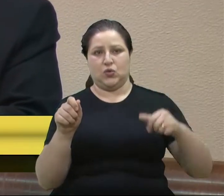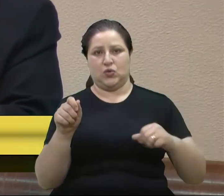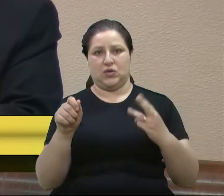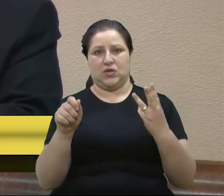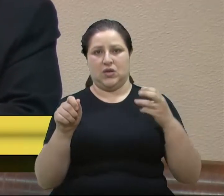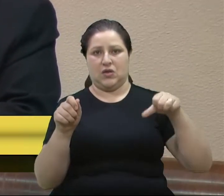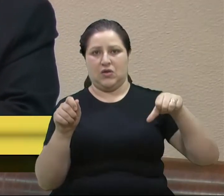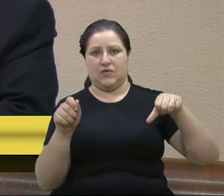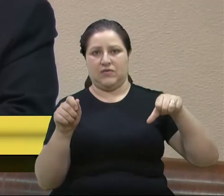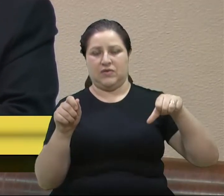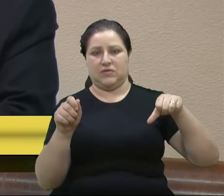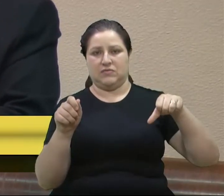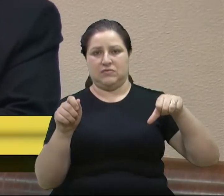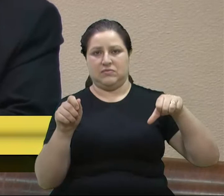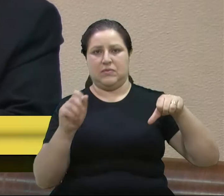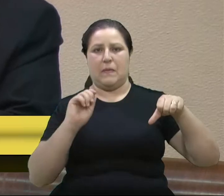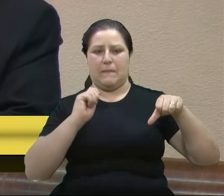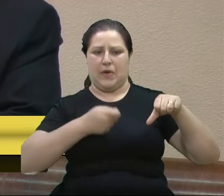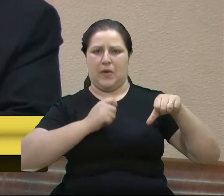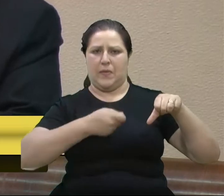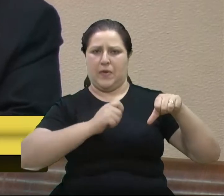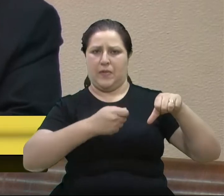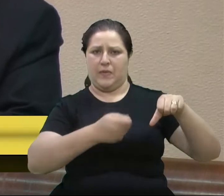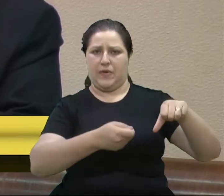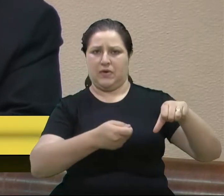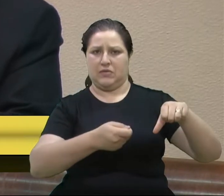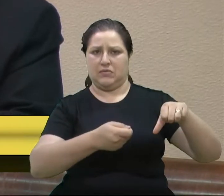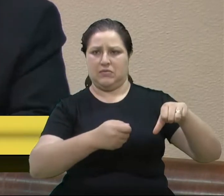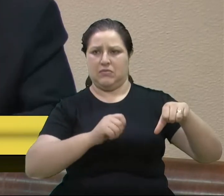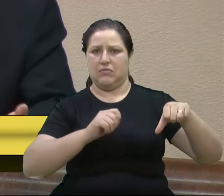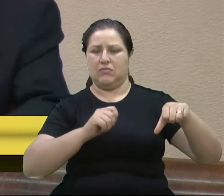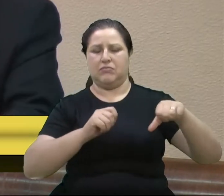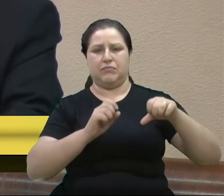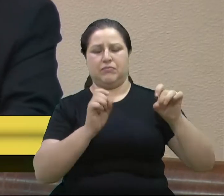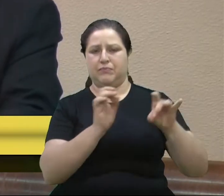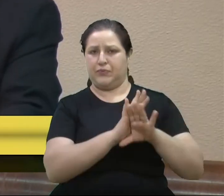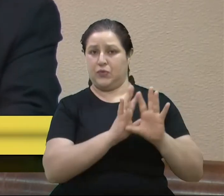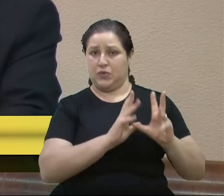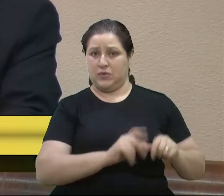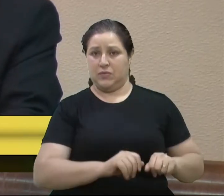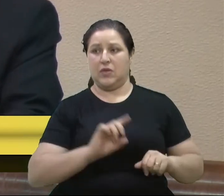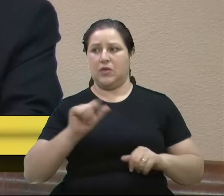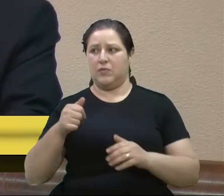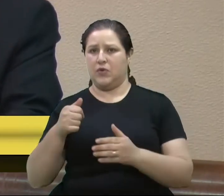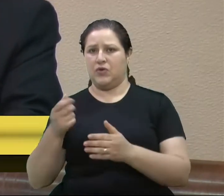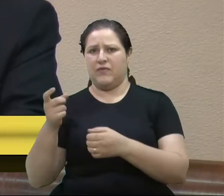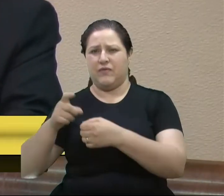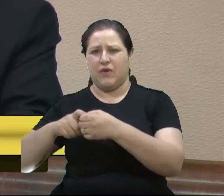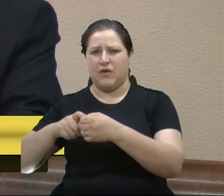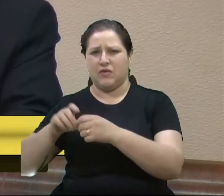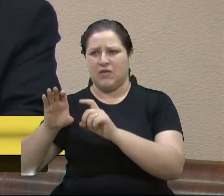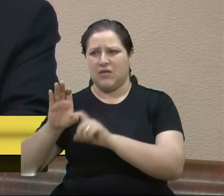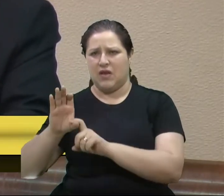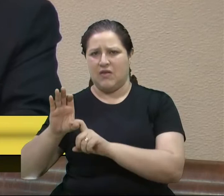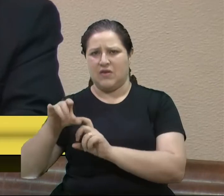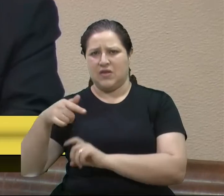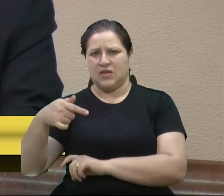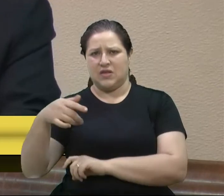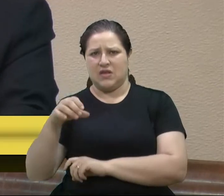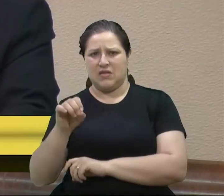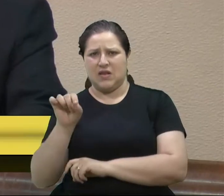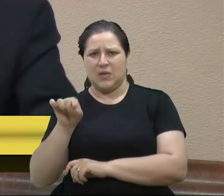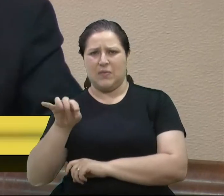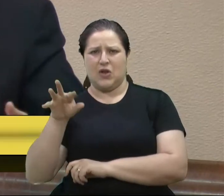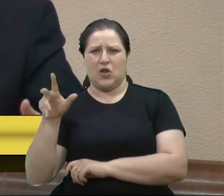a ficar se devendo 70 bilhões. É uma incoerência dentro dessa questão que